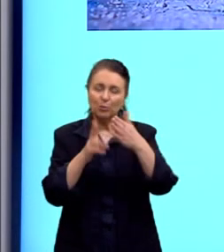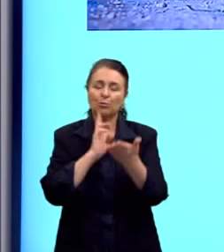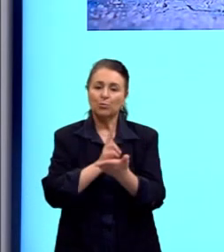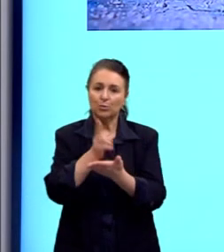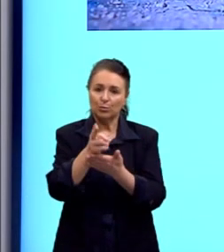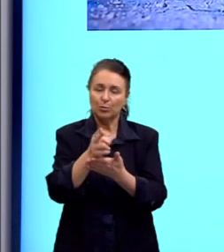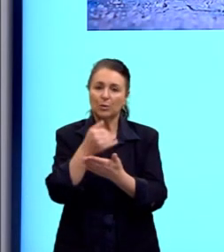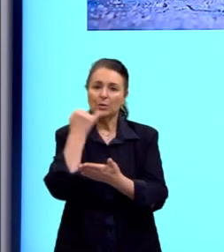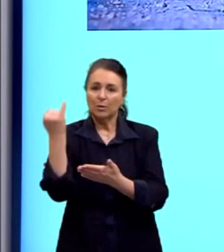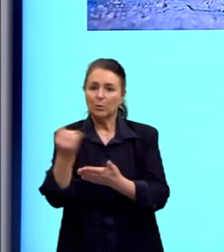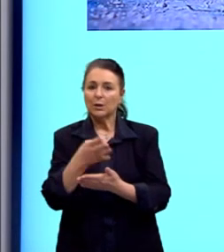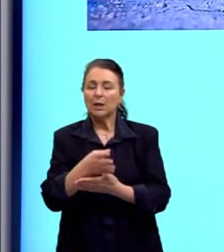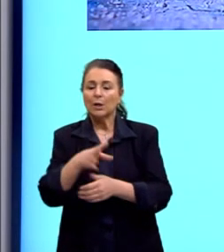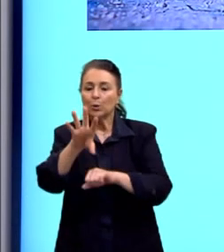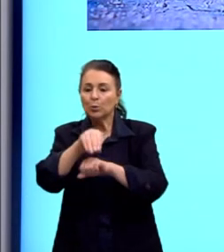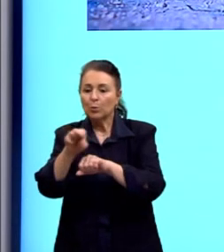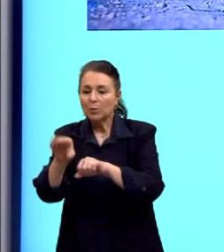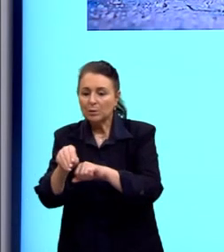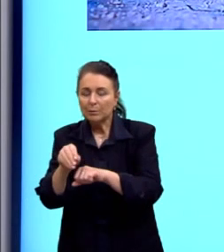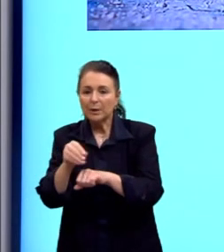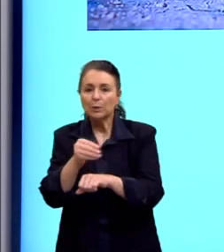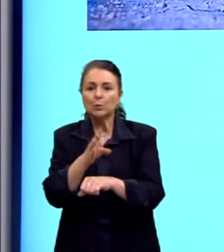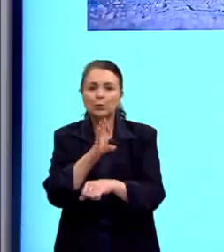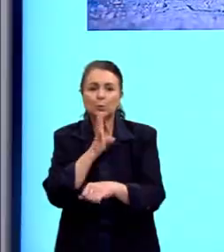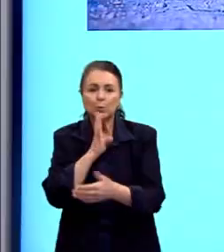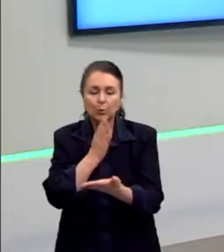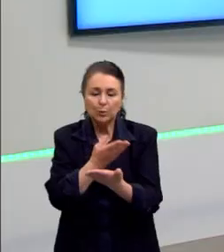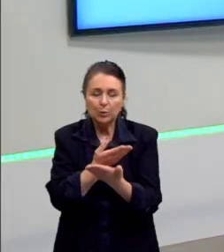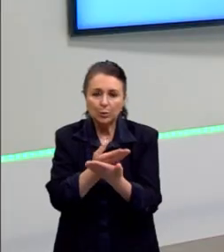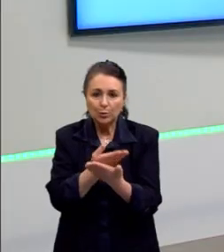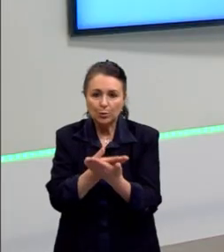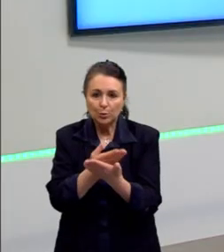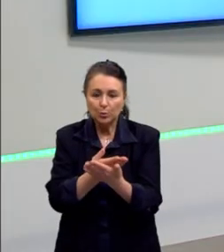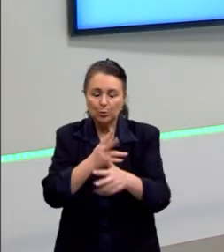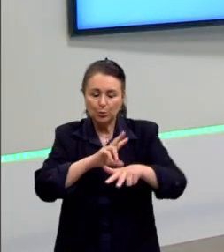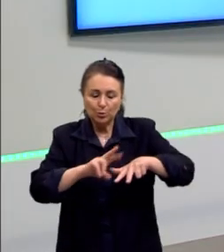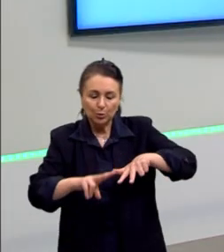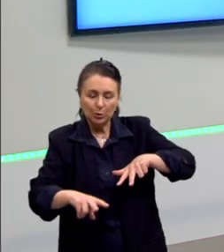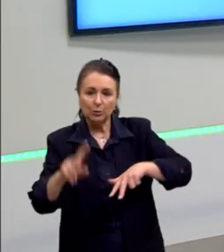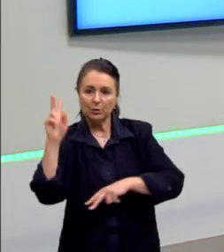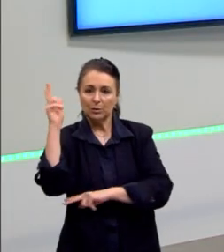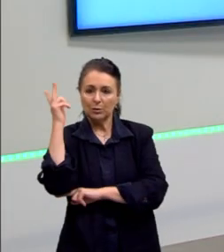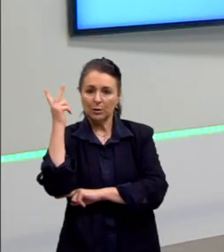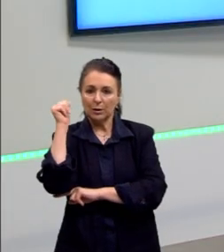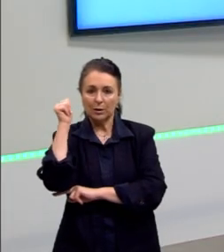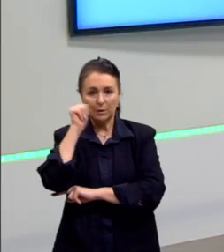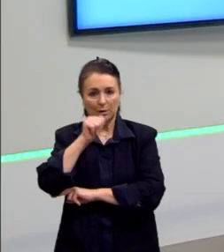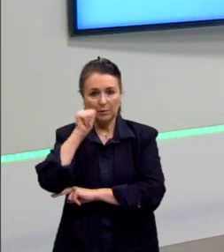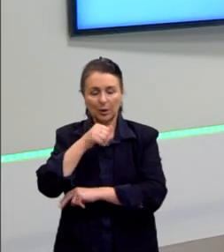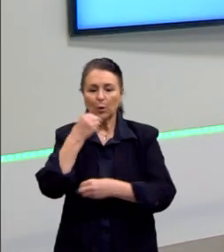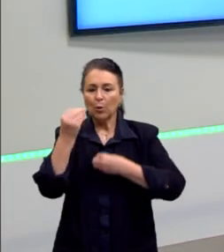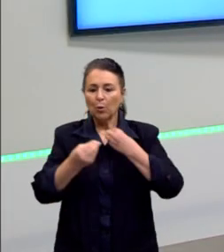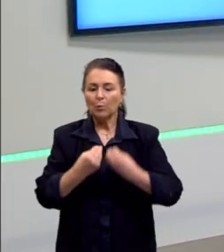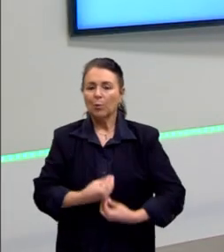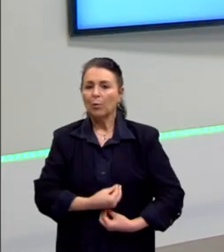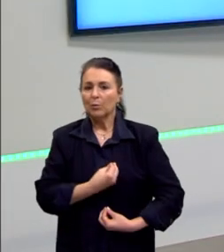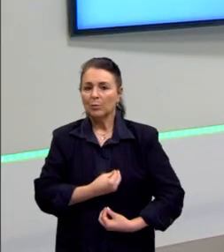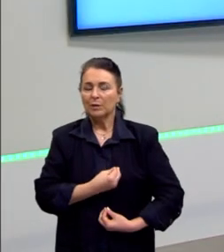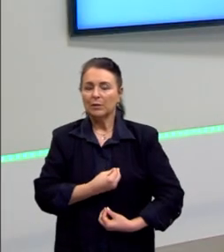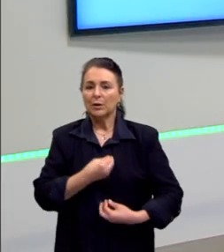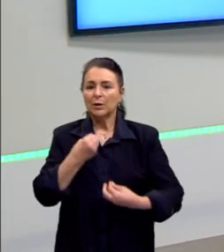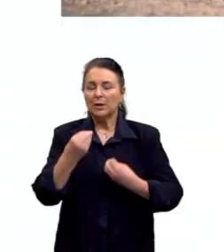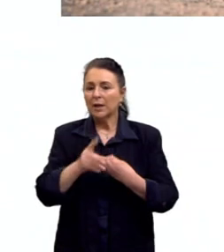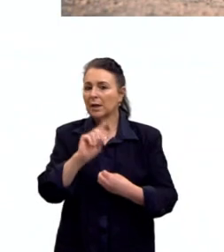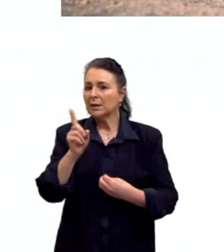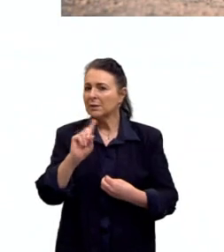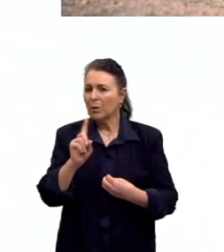importância do conhecimento, dos estudos de gênero e da história das mulheres para que a gente conheça melhor como essas mulheres viviam e que elas não